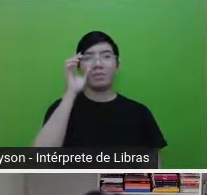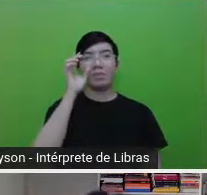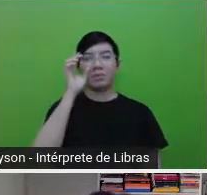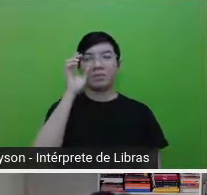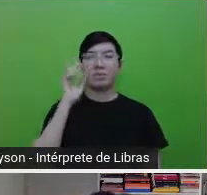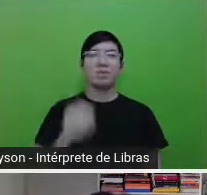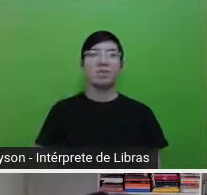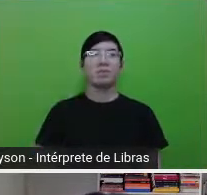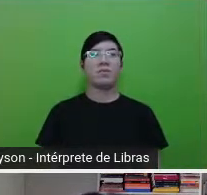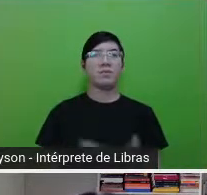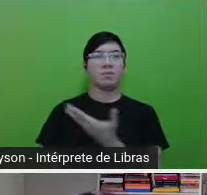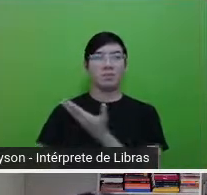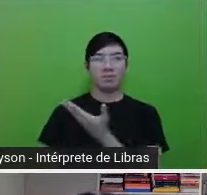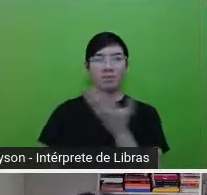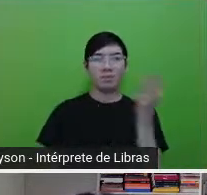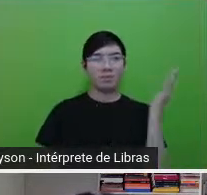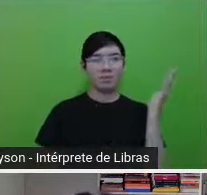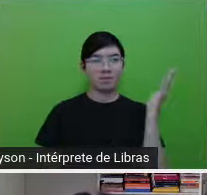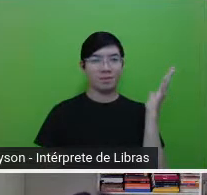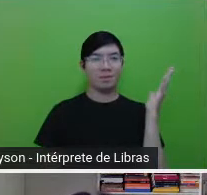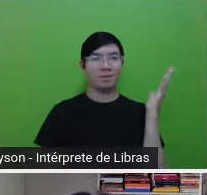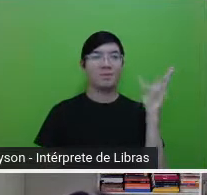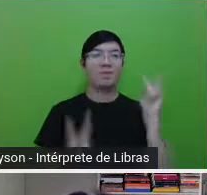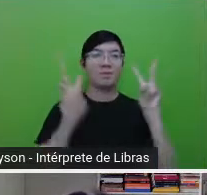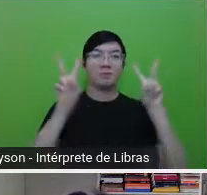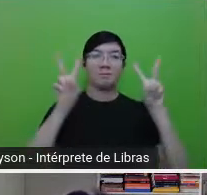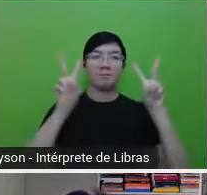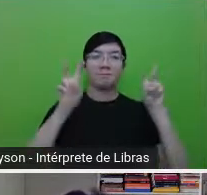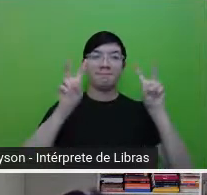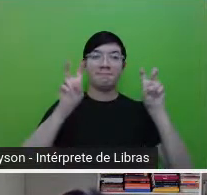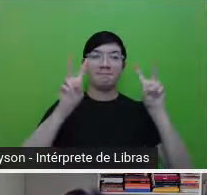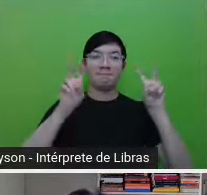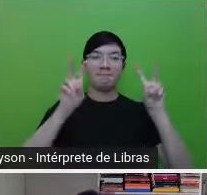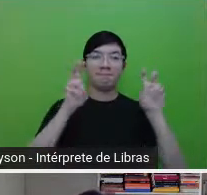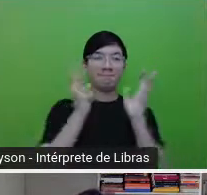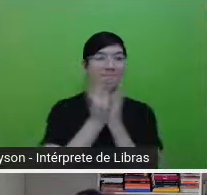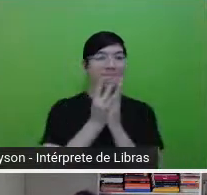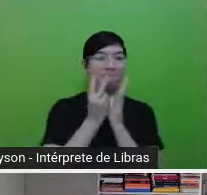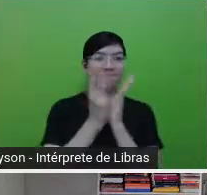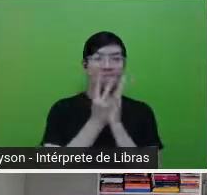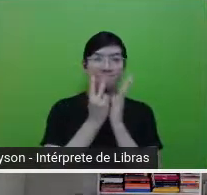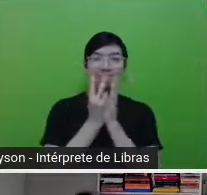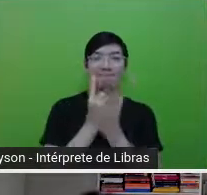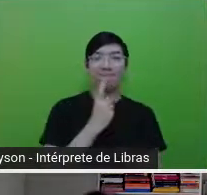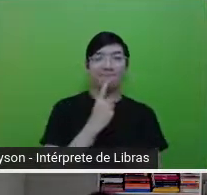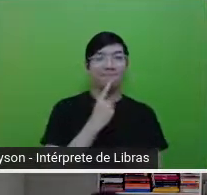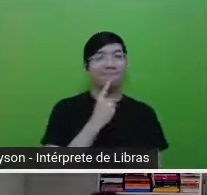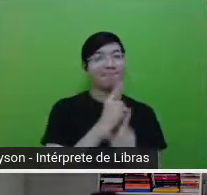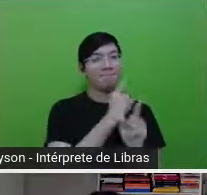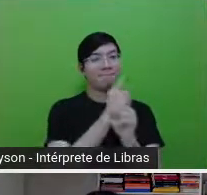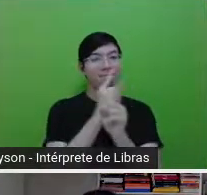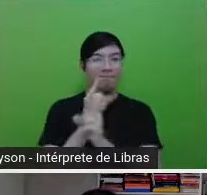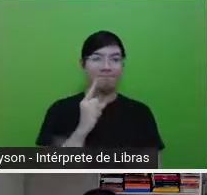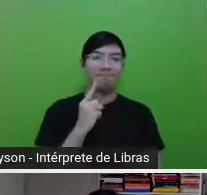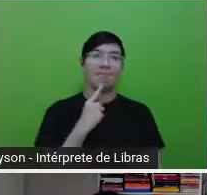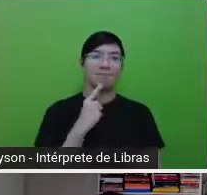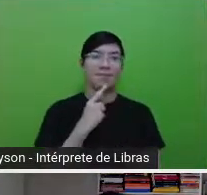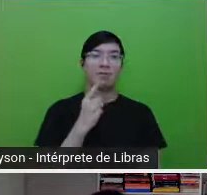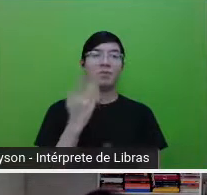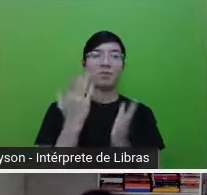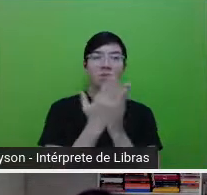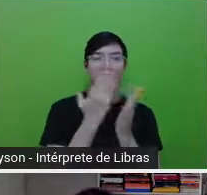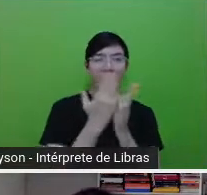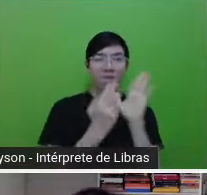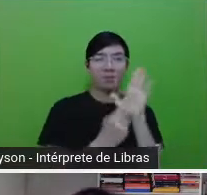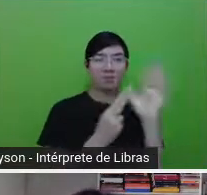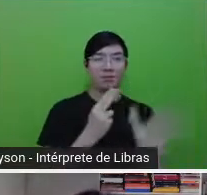pronto, chegou, os temas recorrentes, que você vai encontrar na obra da Helena Ferrante, que é